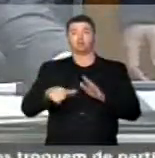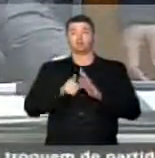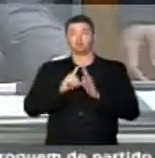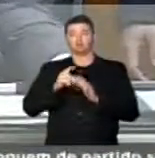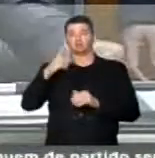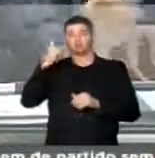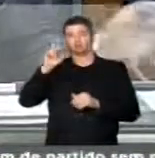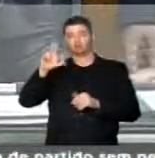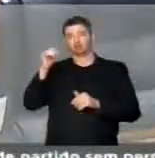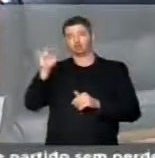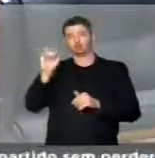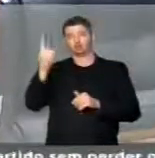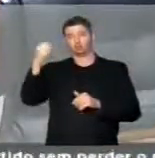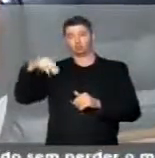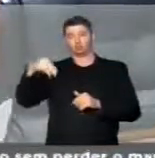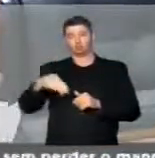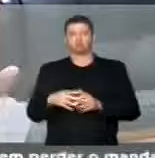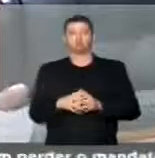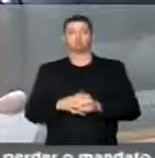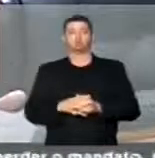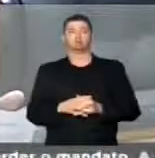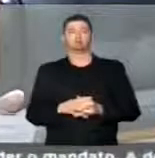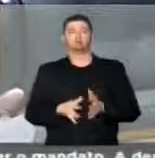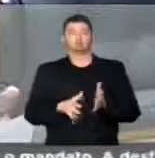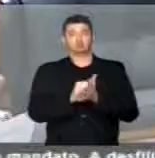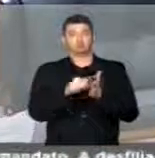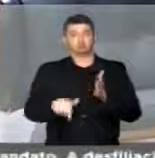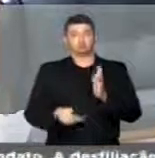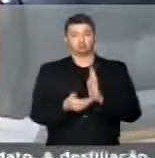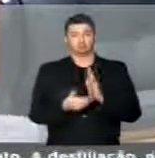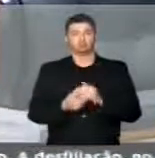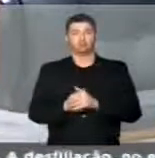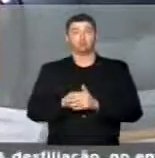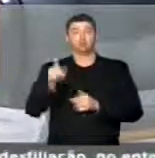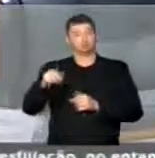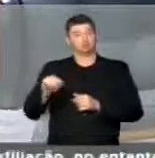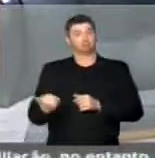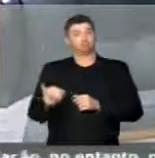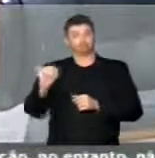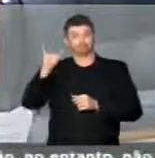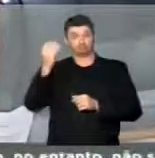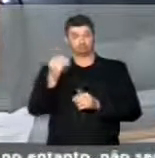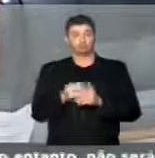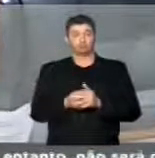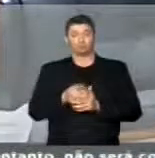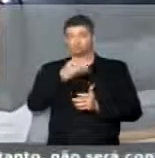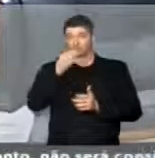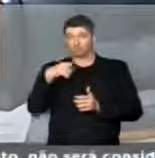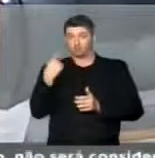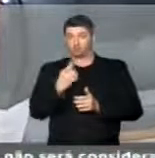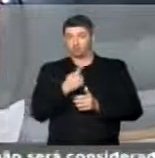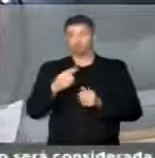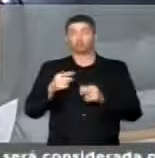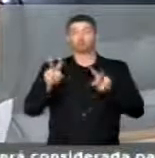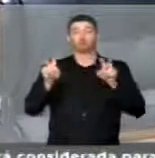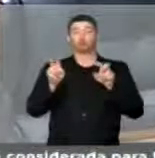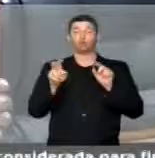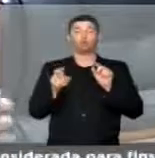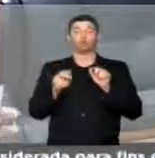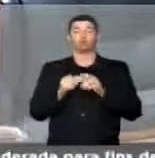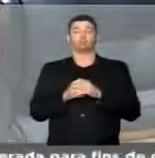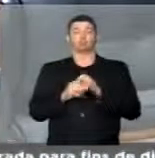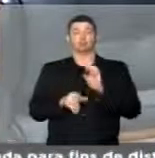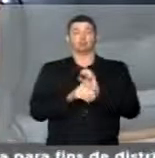Chico Alecá. Muito obrigado. Quero deixar nos anais da casa, por ser muito importante, a nossa visão do PSOL em relação à